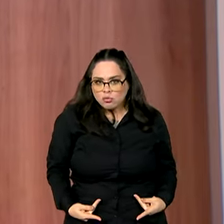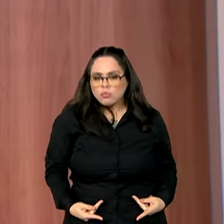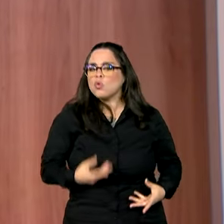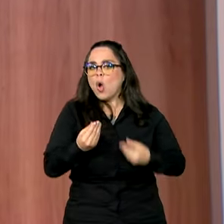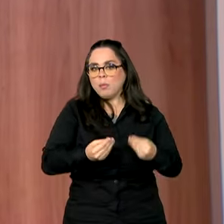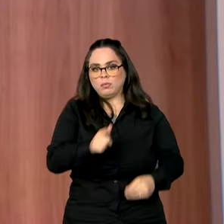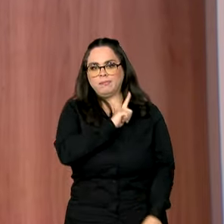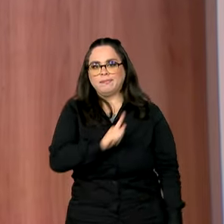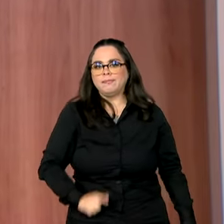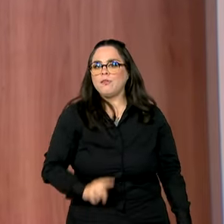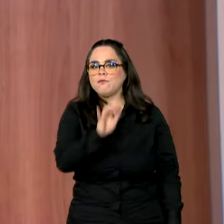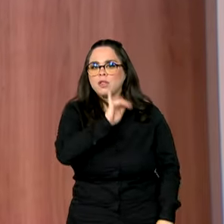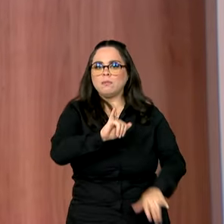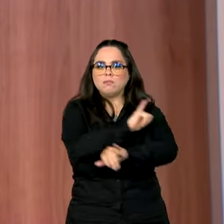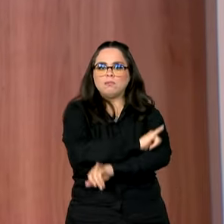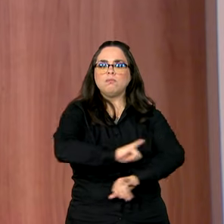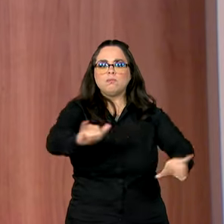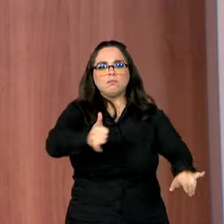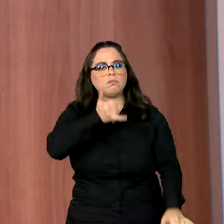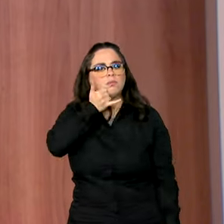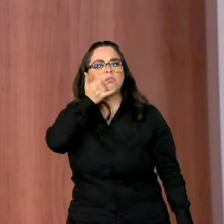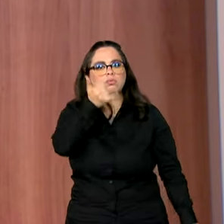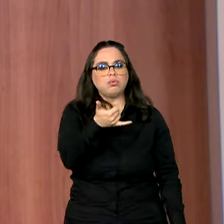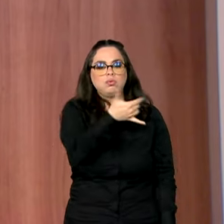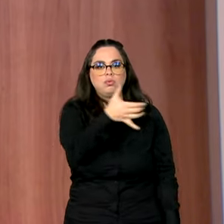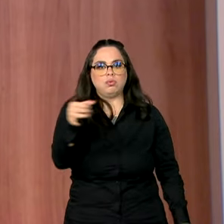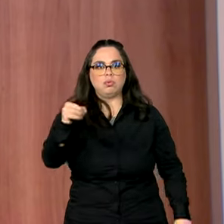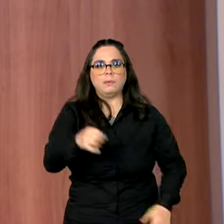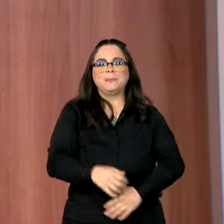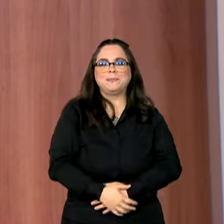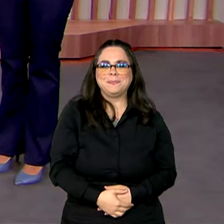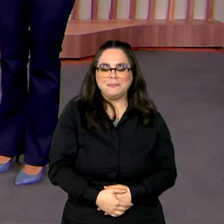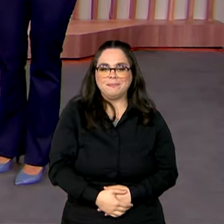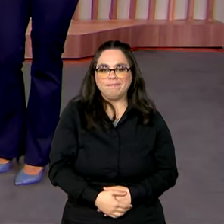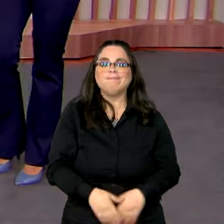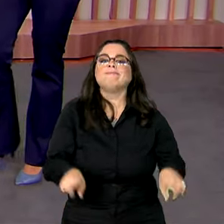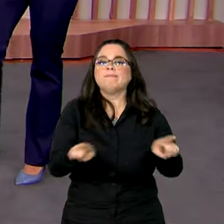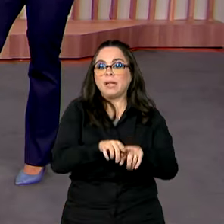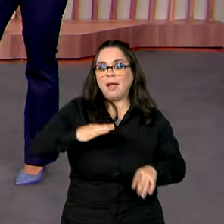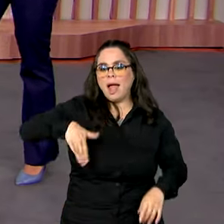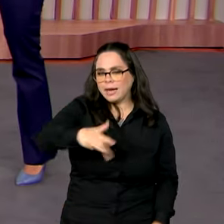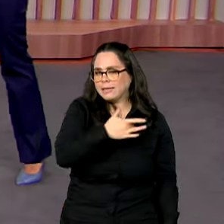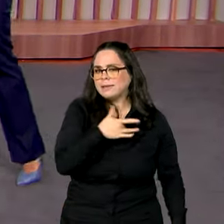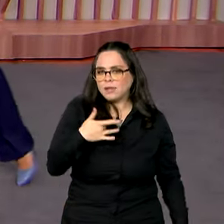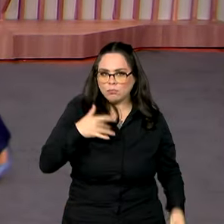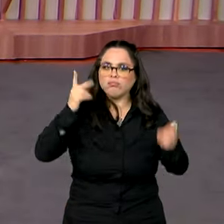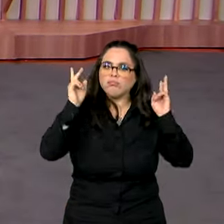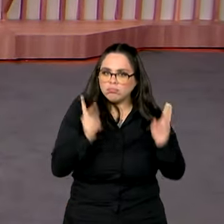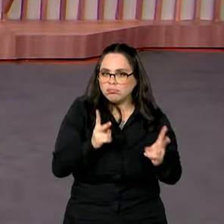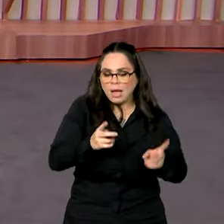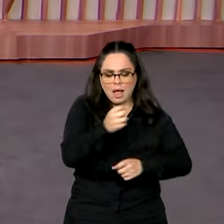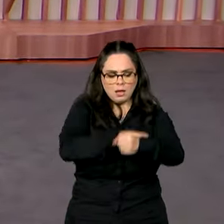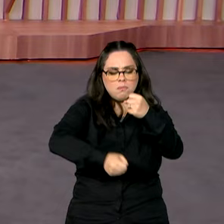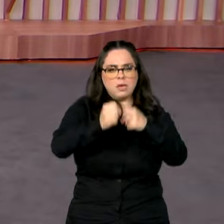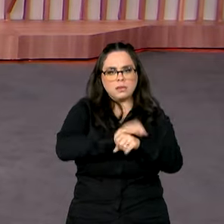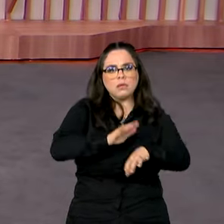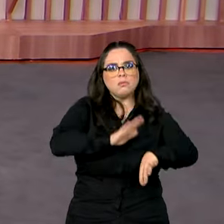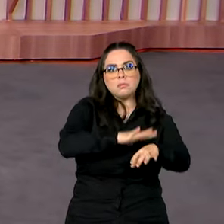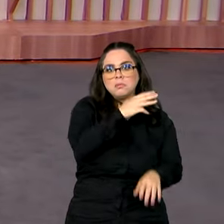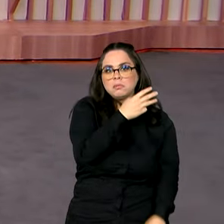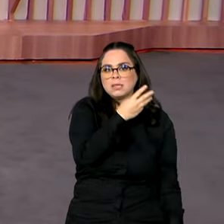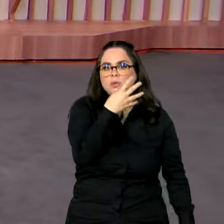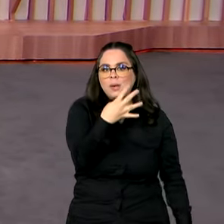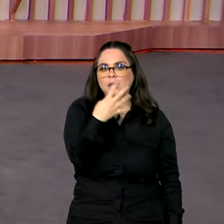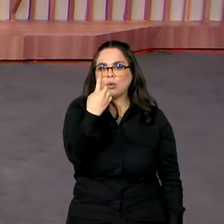humanos, o governo federal disponibiliza o DISC-100. E ainda falando em saúde, no ano passado, mais de